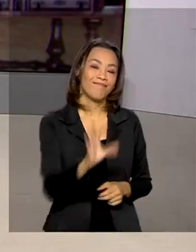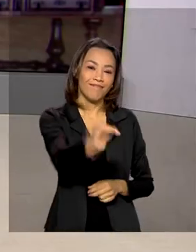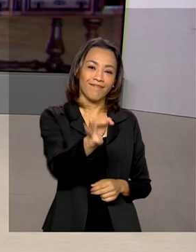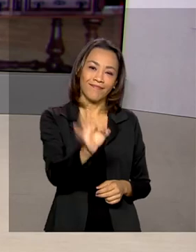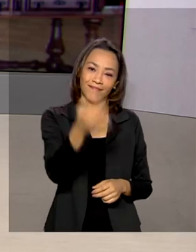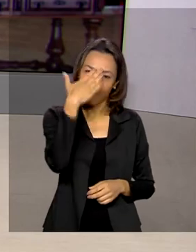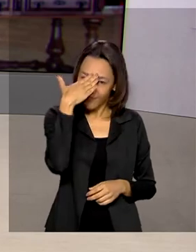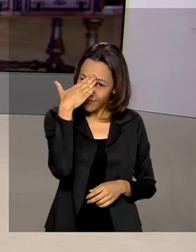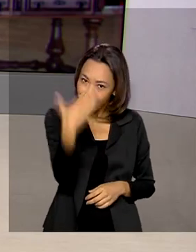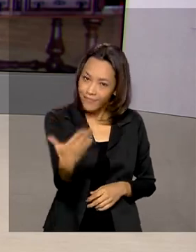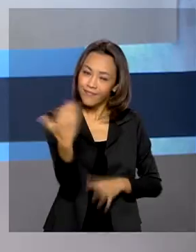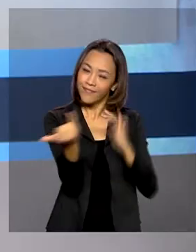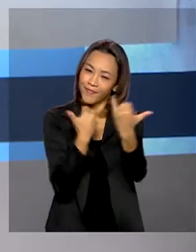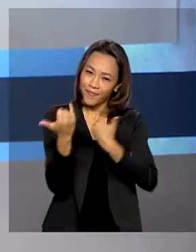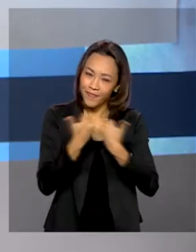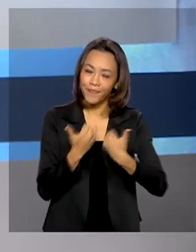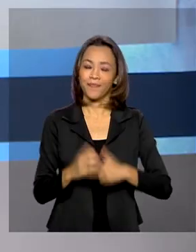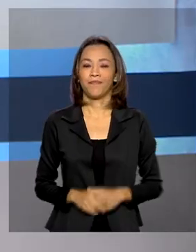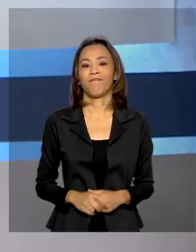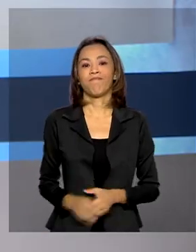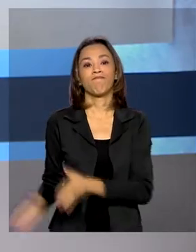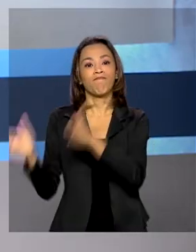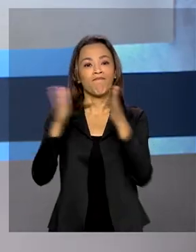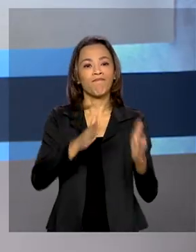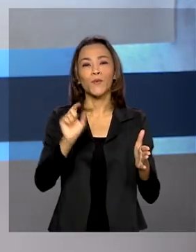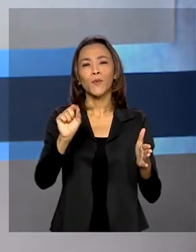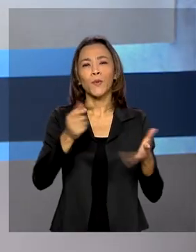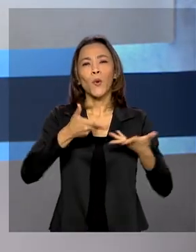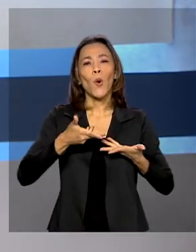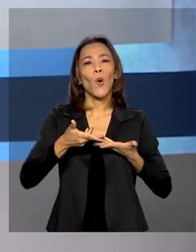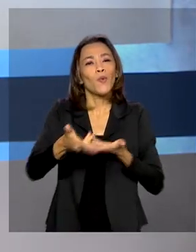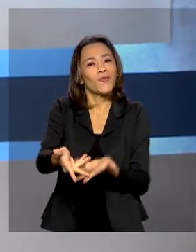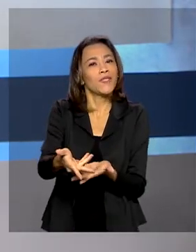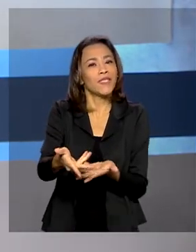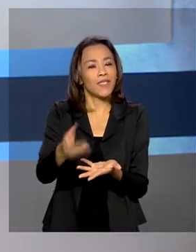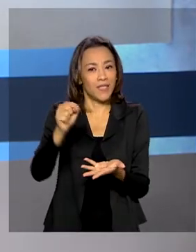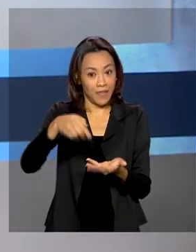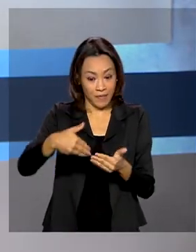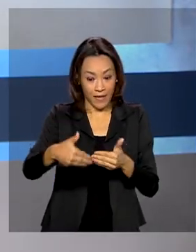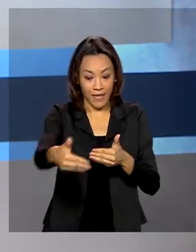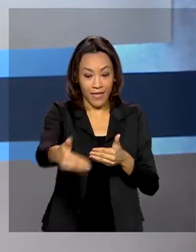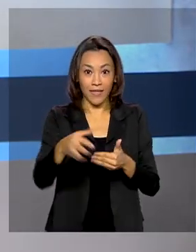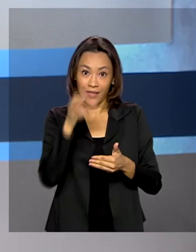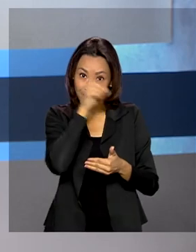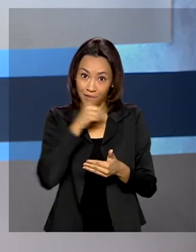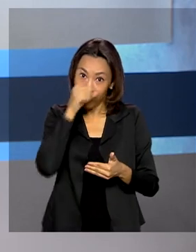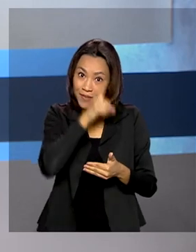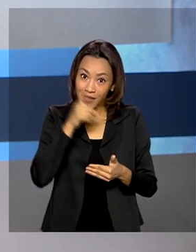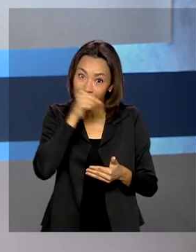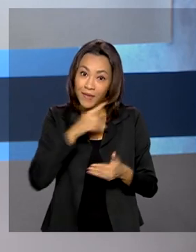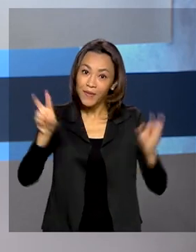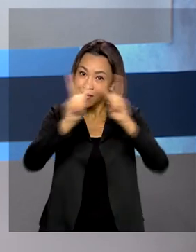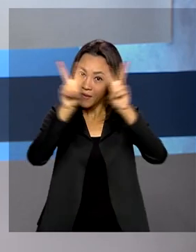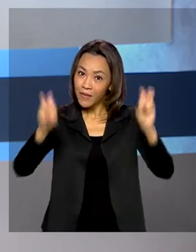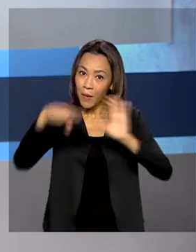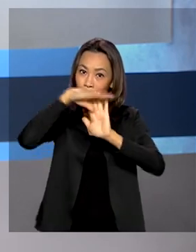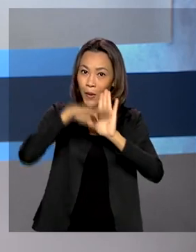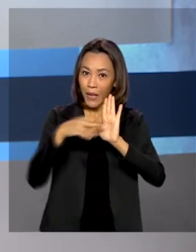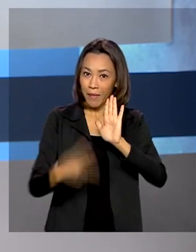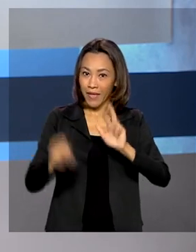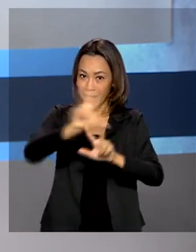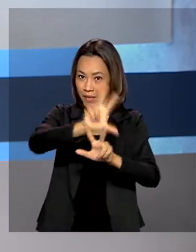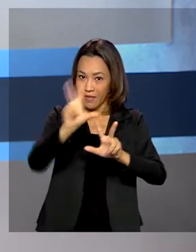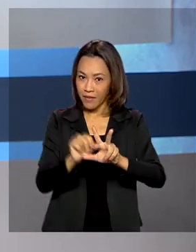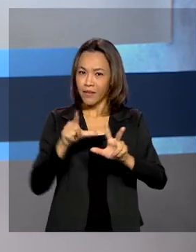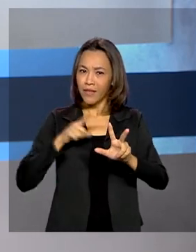Gabi. Obrigada pelas suas informações. Um convite para o fim de semana. O programa Brasil em Pauta, deste domingo às 10 da noite, discute